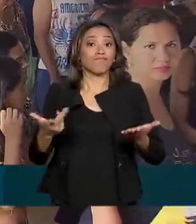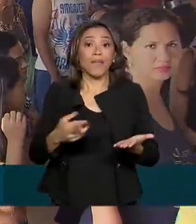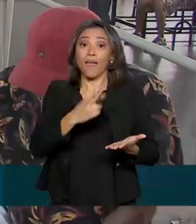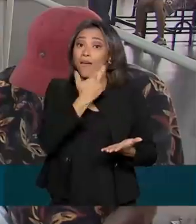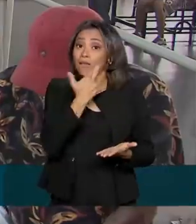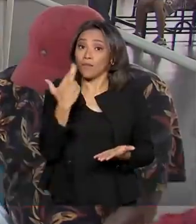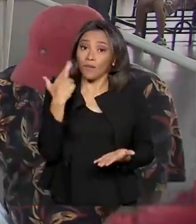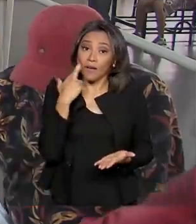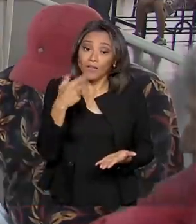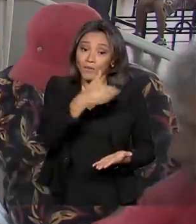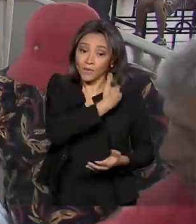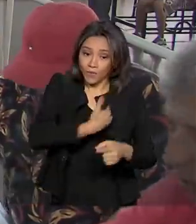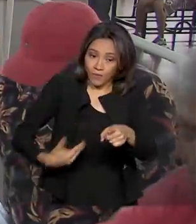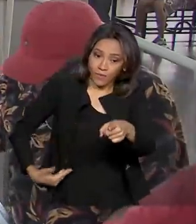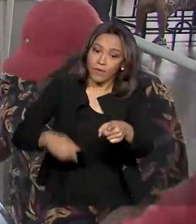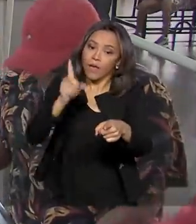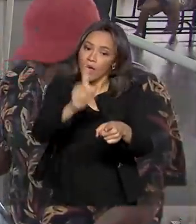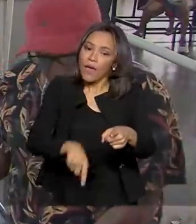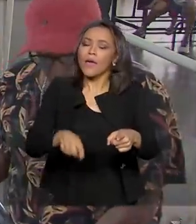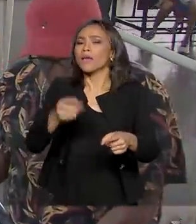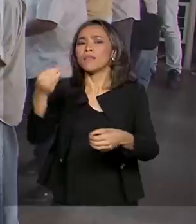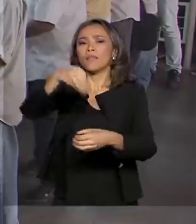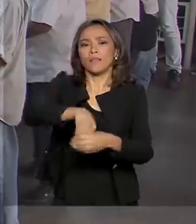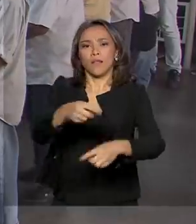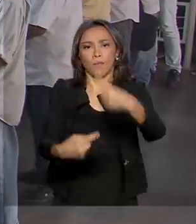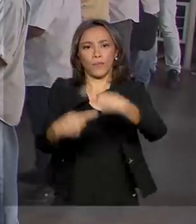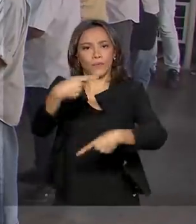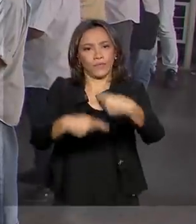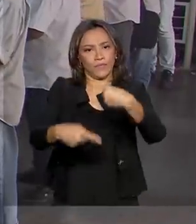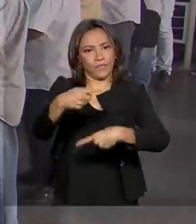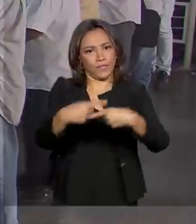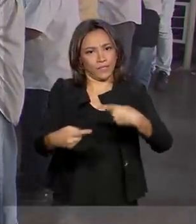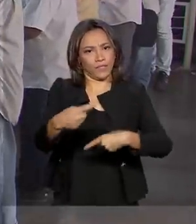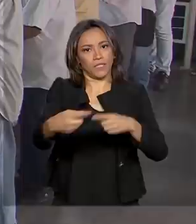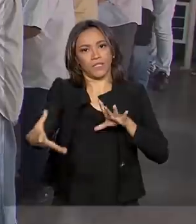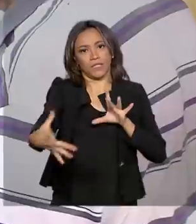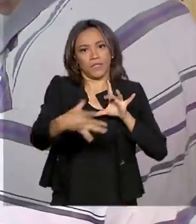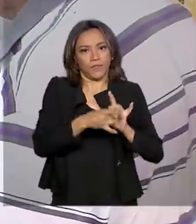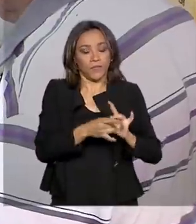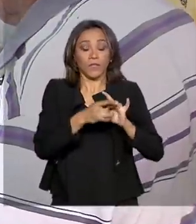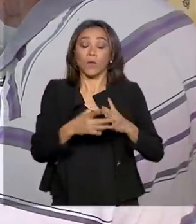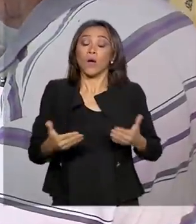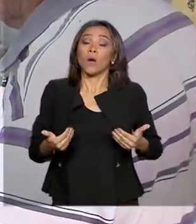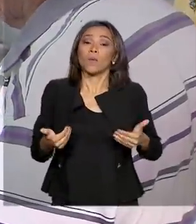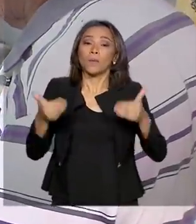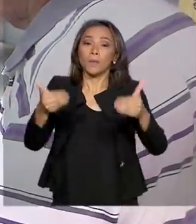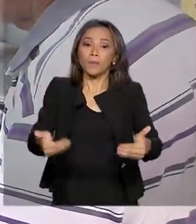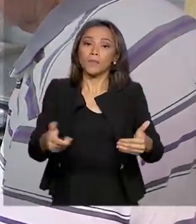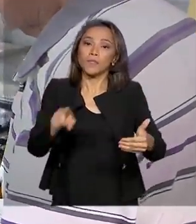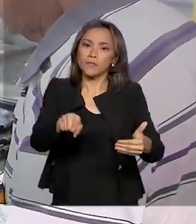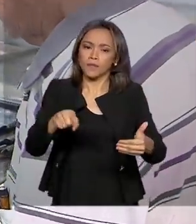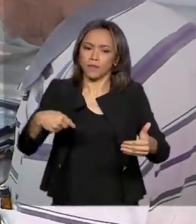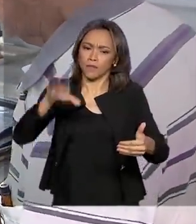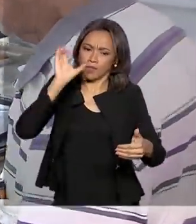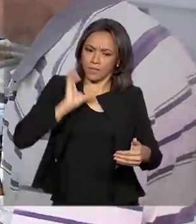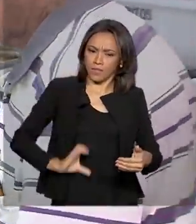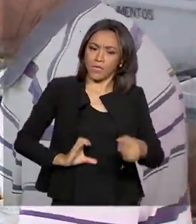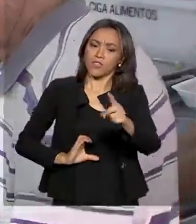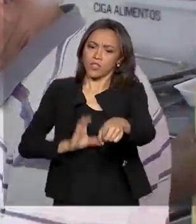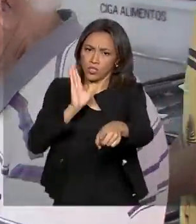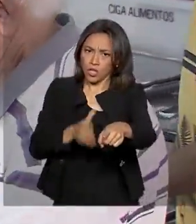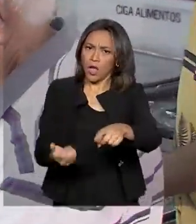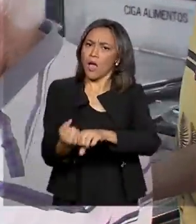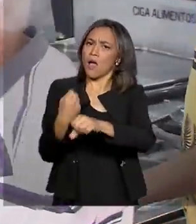da política de segurança alimentar e nutricional do Ministério da Cidadania. Até o ano passado, o Ministério já havia